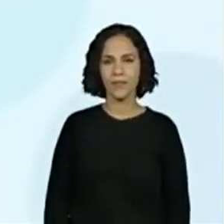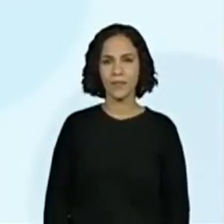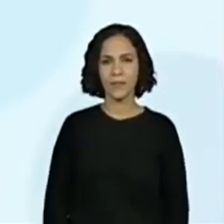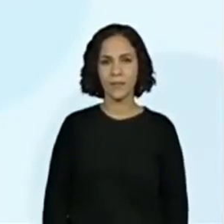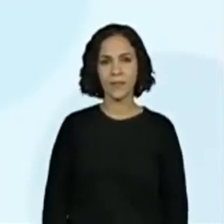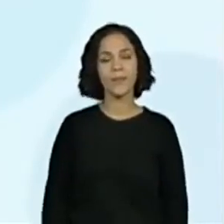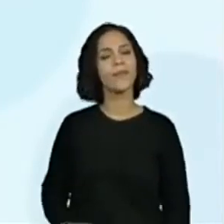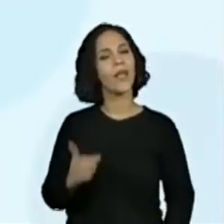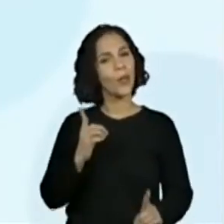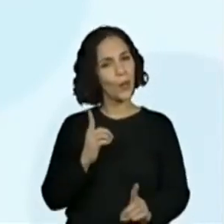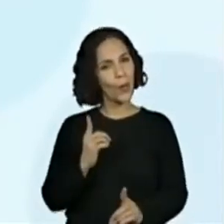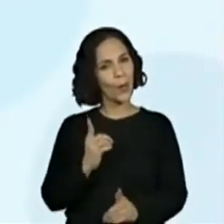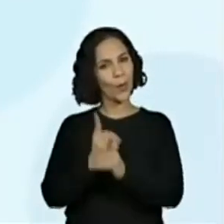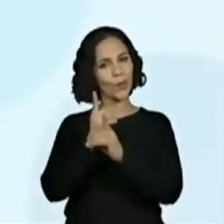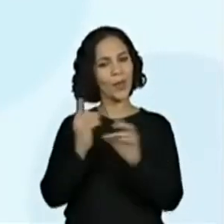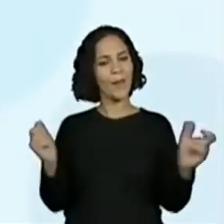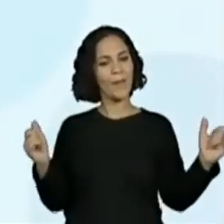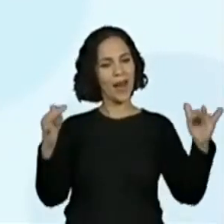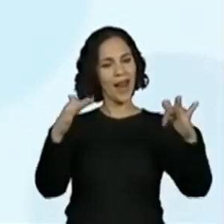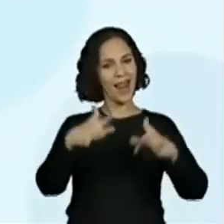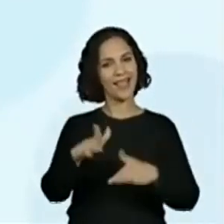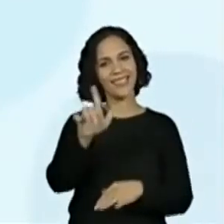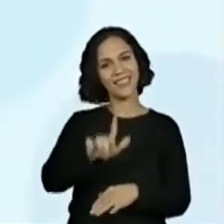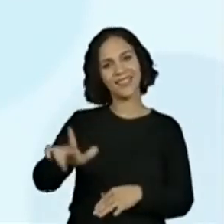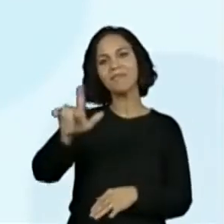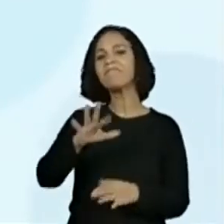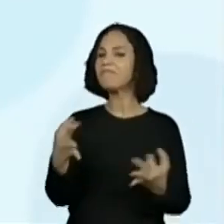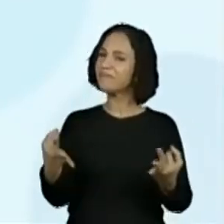Encontro literário. Perfeito.